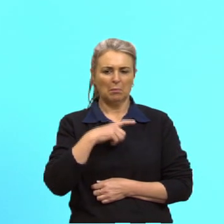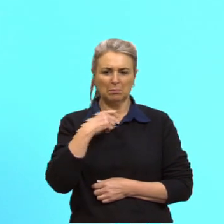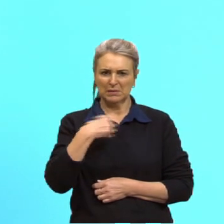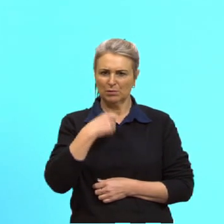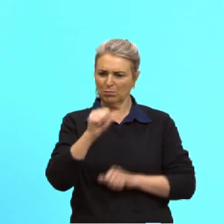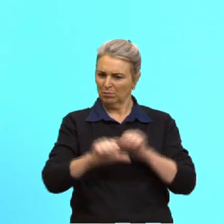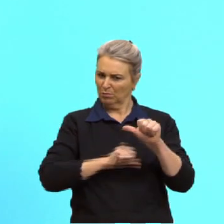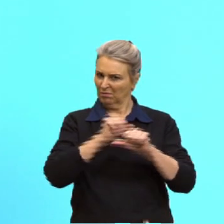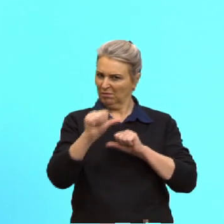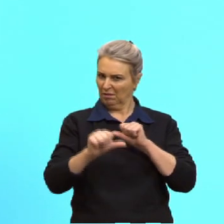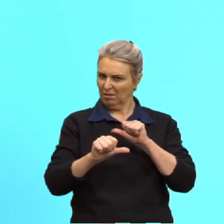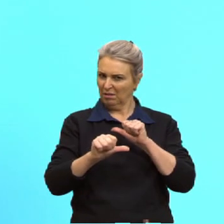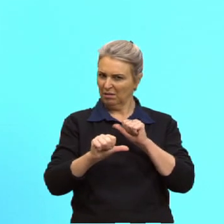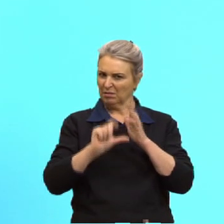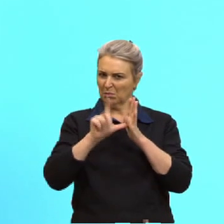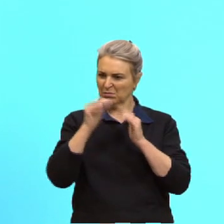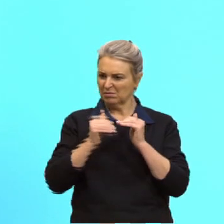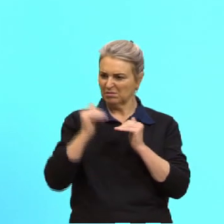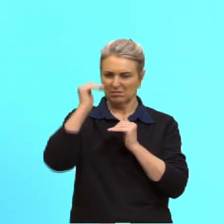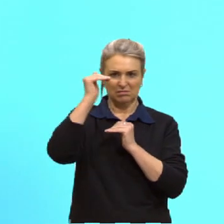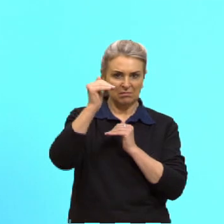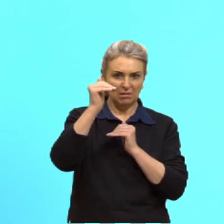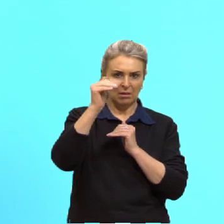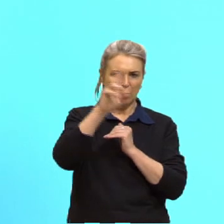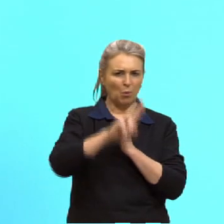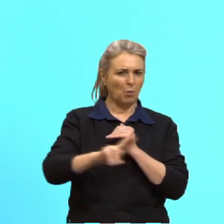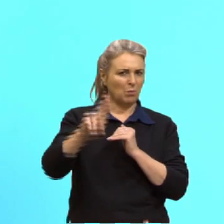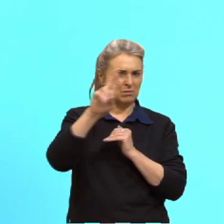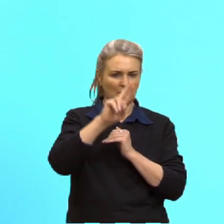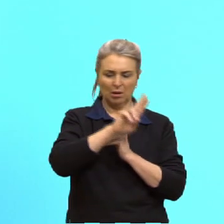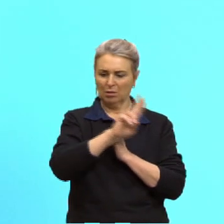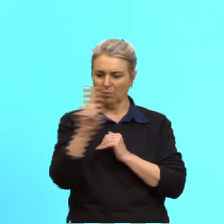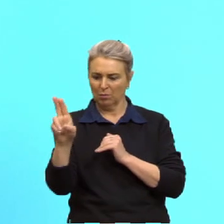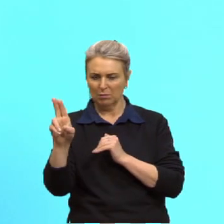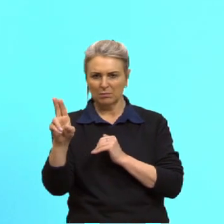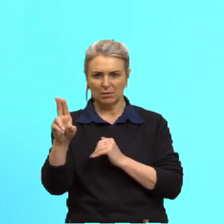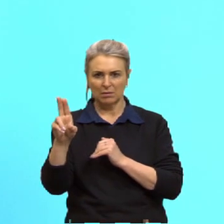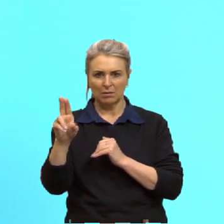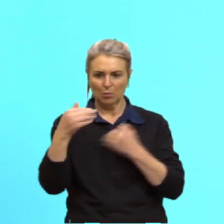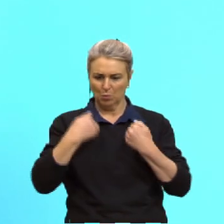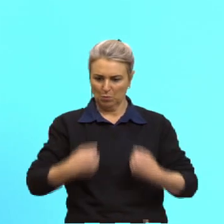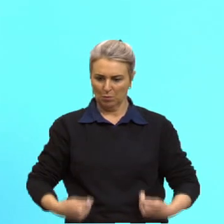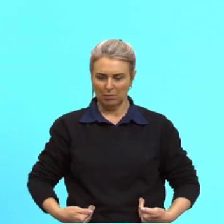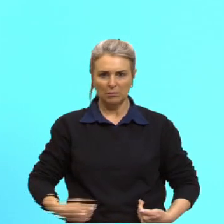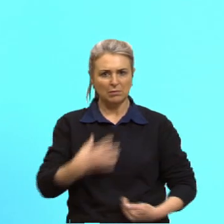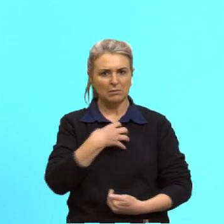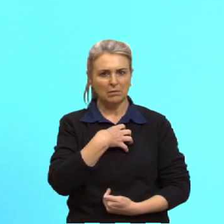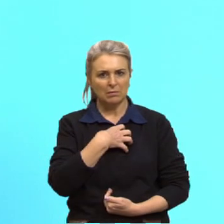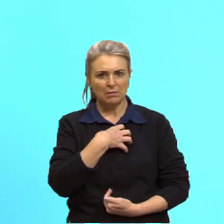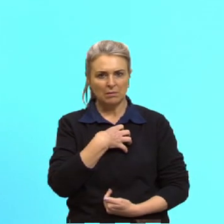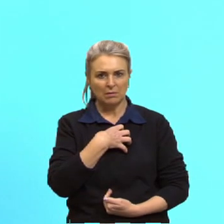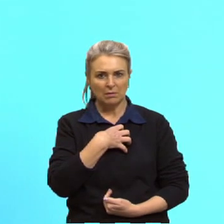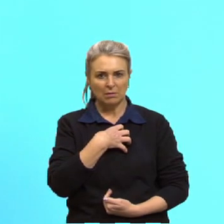crescer? Usar outro nome? Corpo e jeito? Ou a gente só